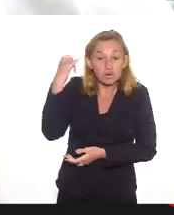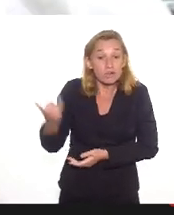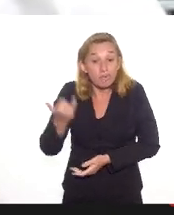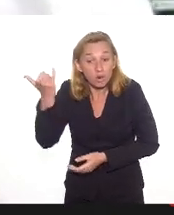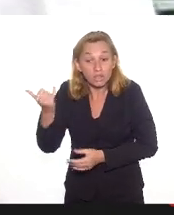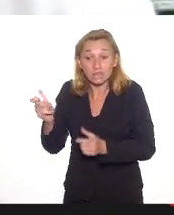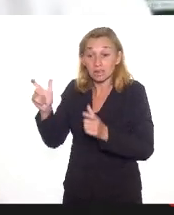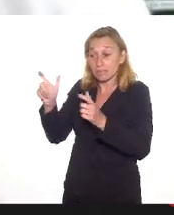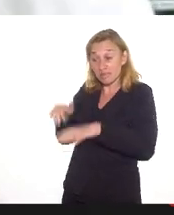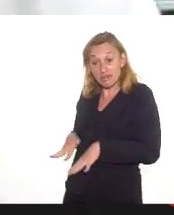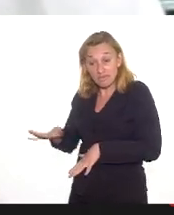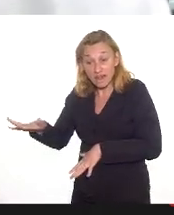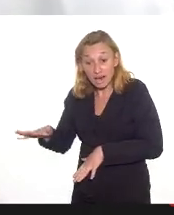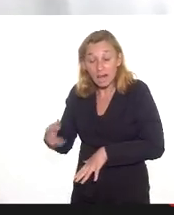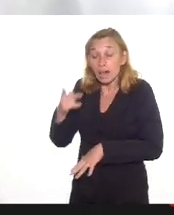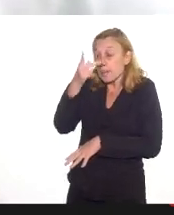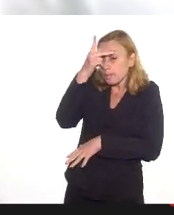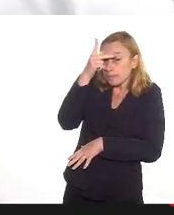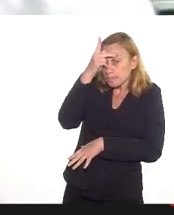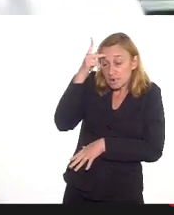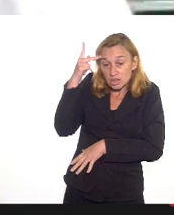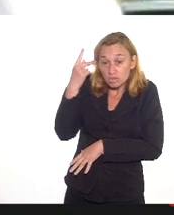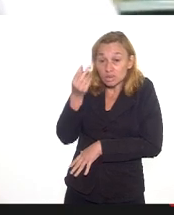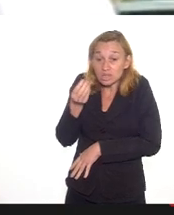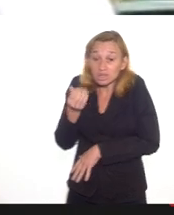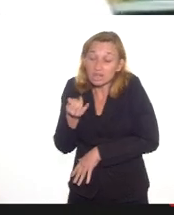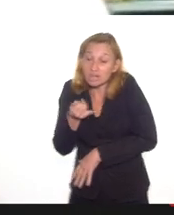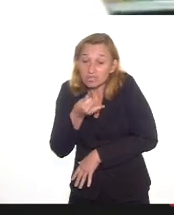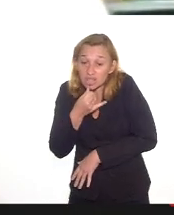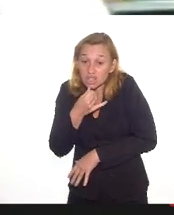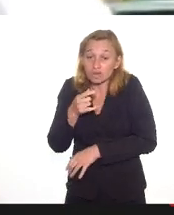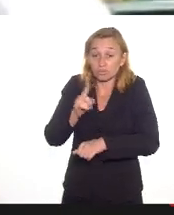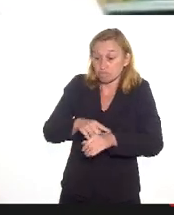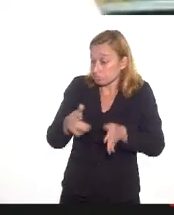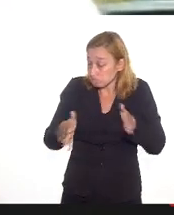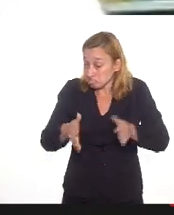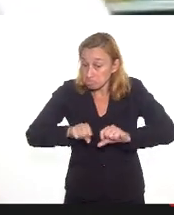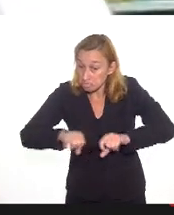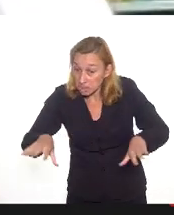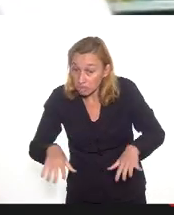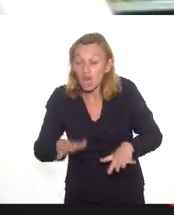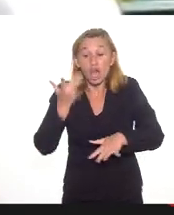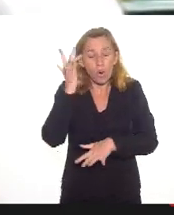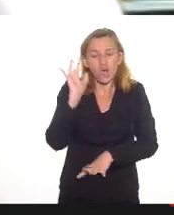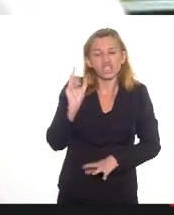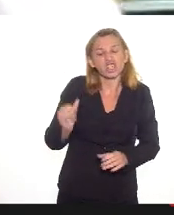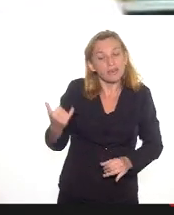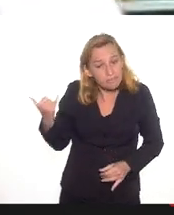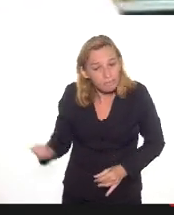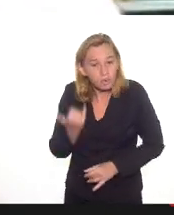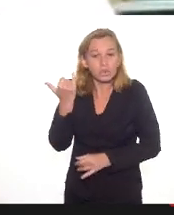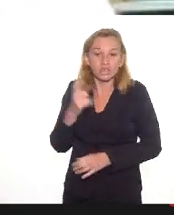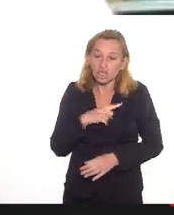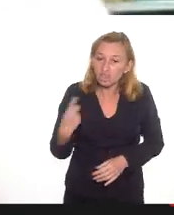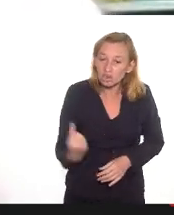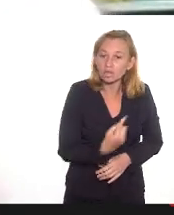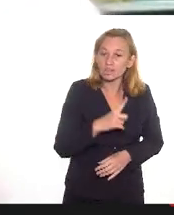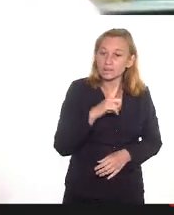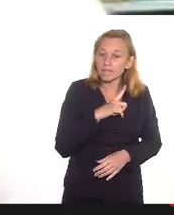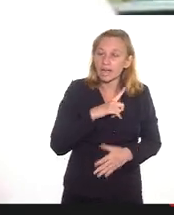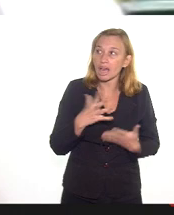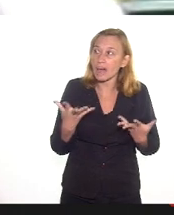a comunidade e de pessoas que ficaram fragilizadas com essa pandemia. Então, eu acho que é fundamental que a gente tenha